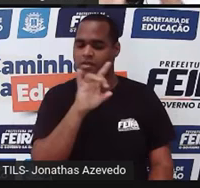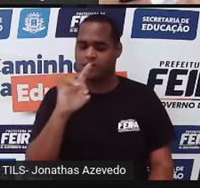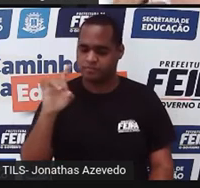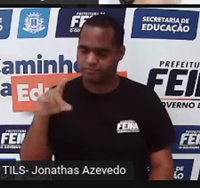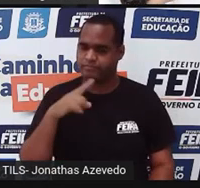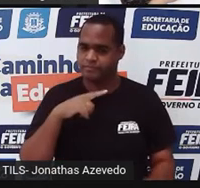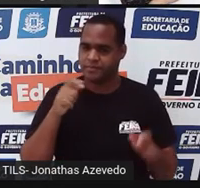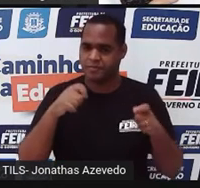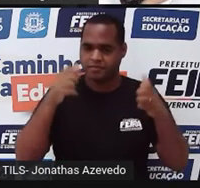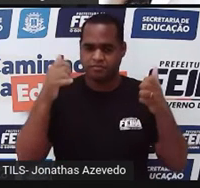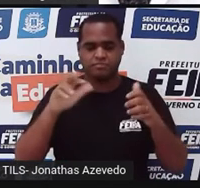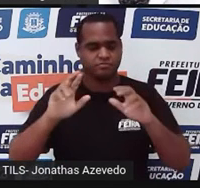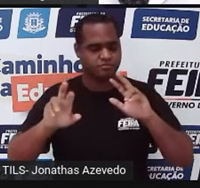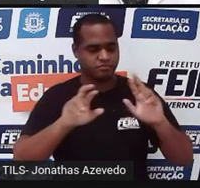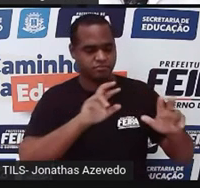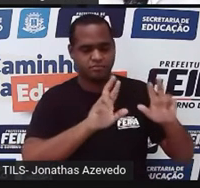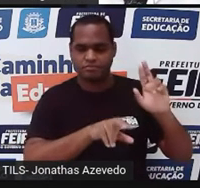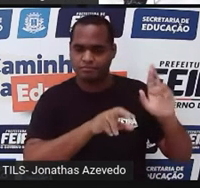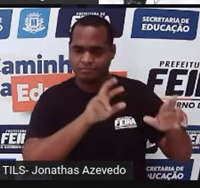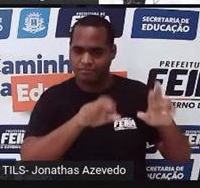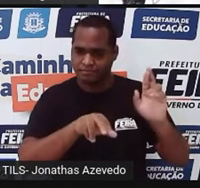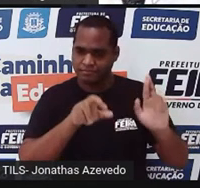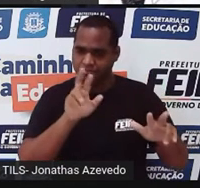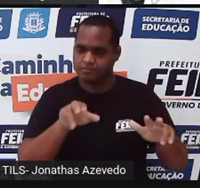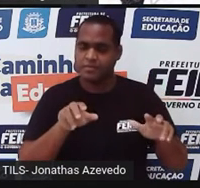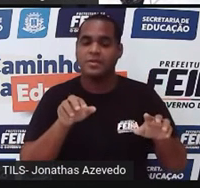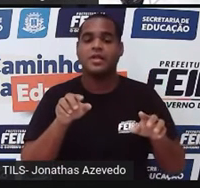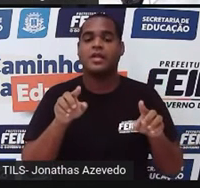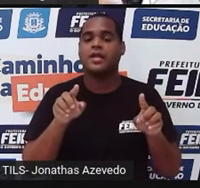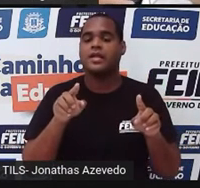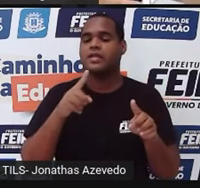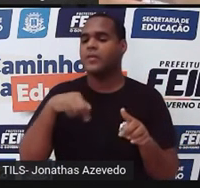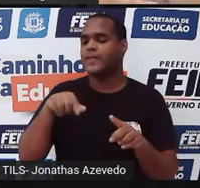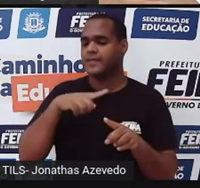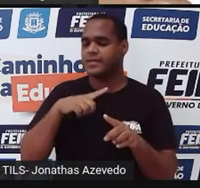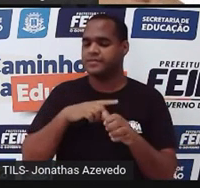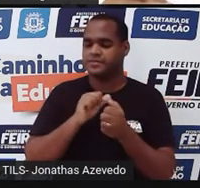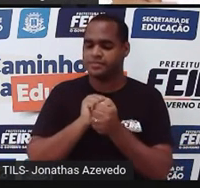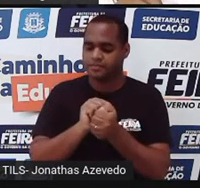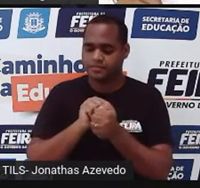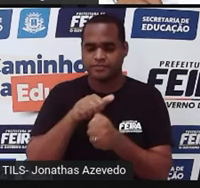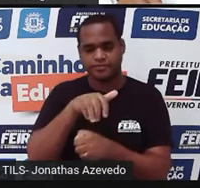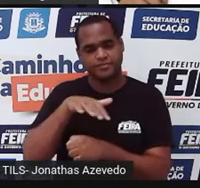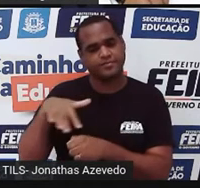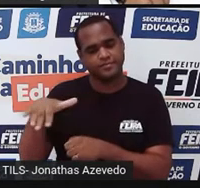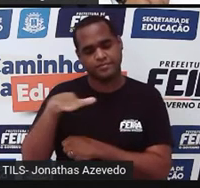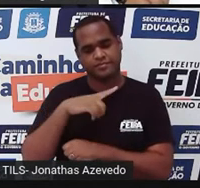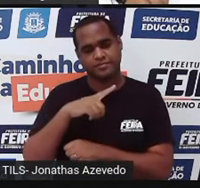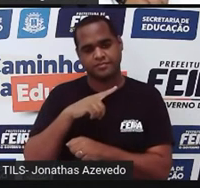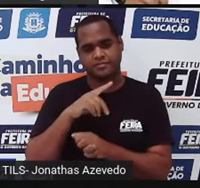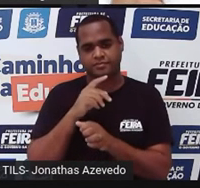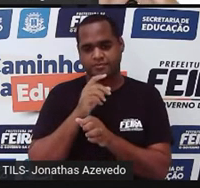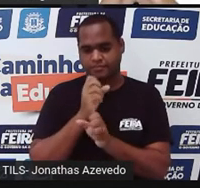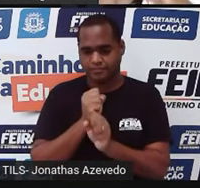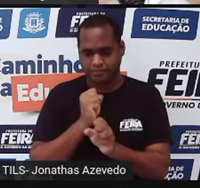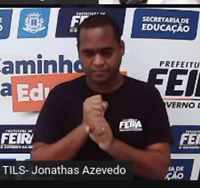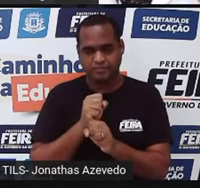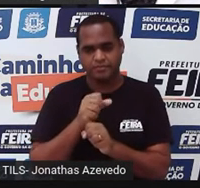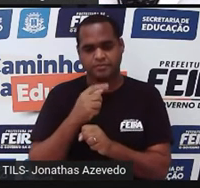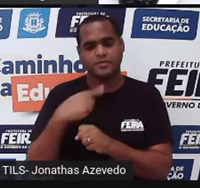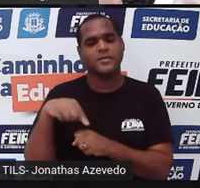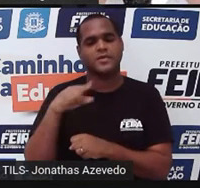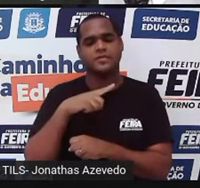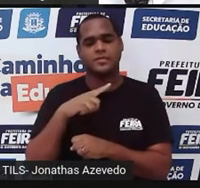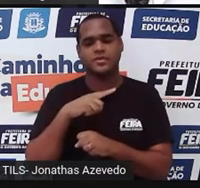separadamente e se a gente junta todas as áreas desses cômodos, a gente tem